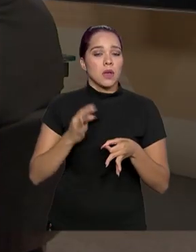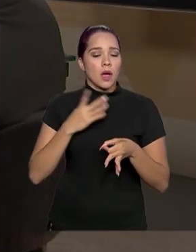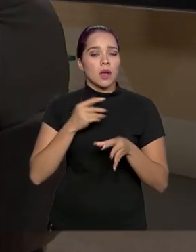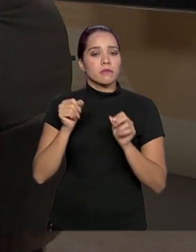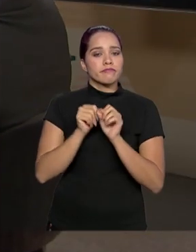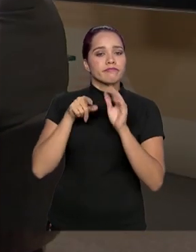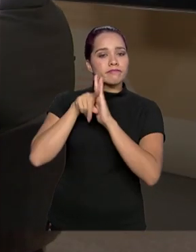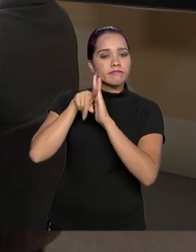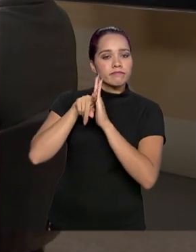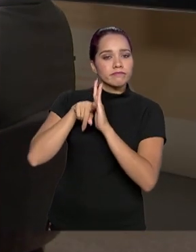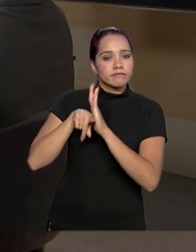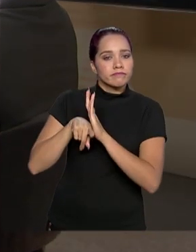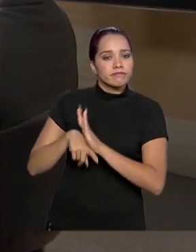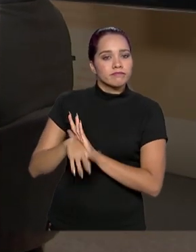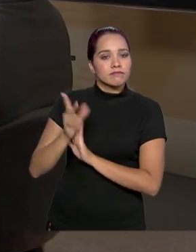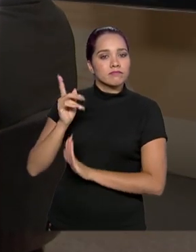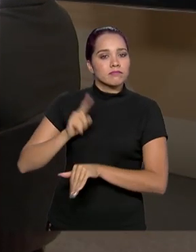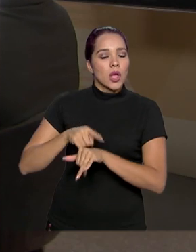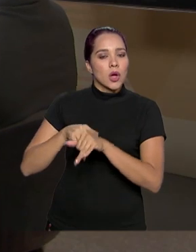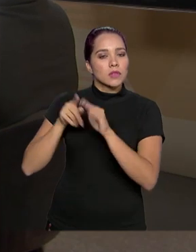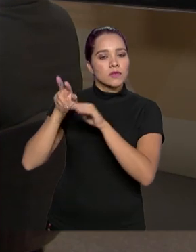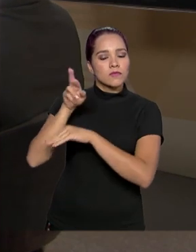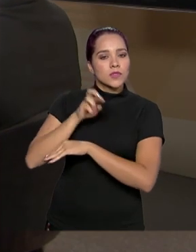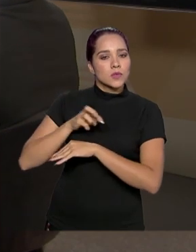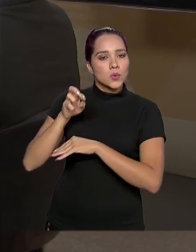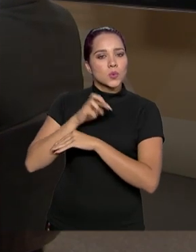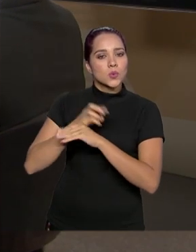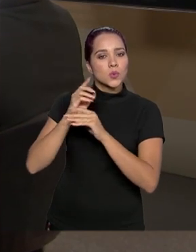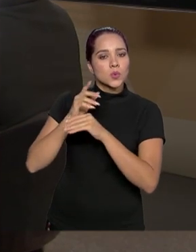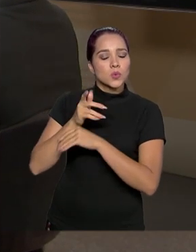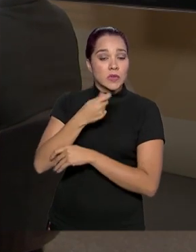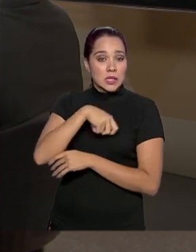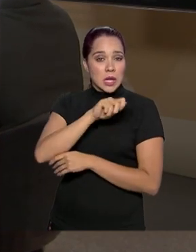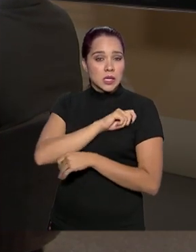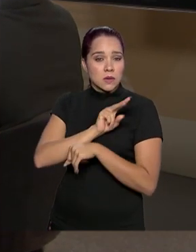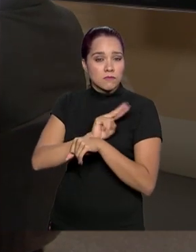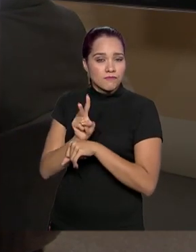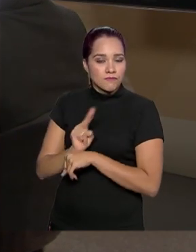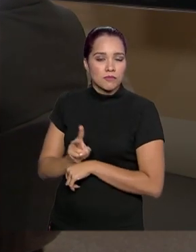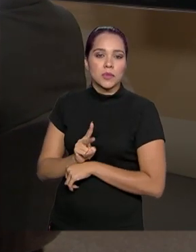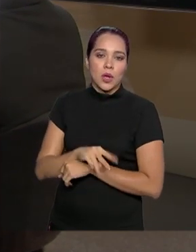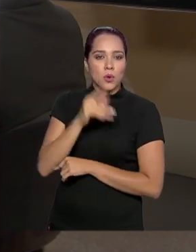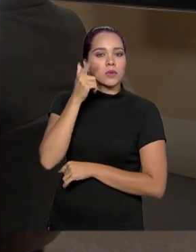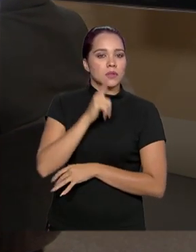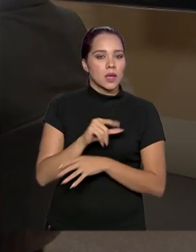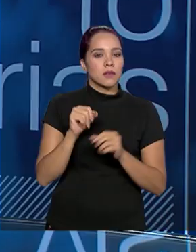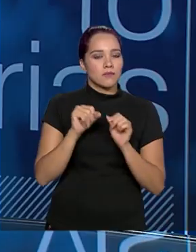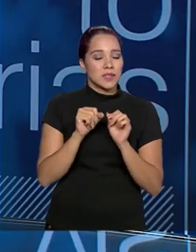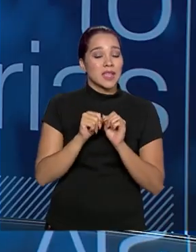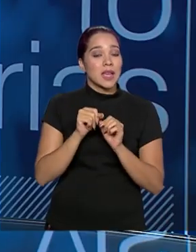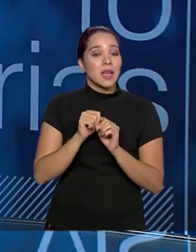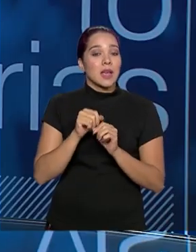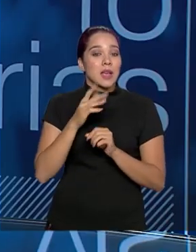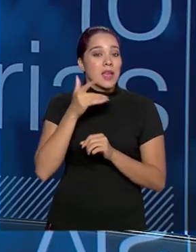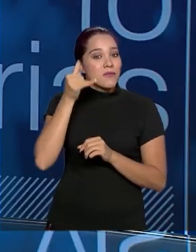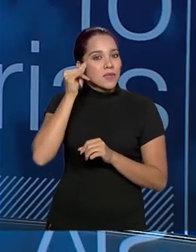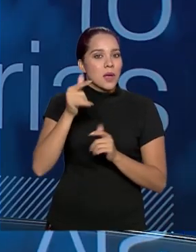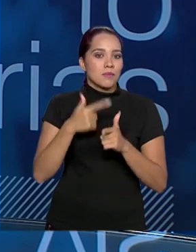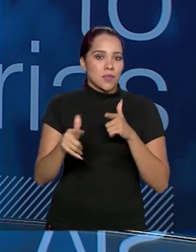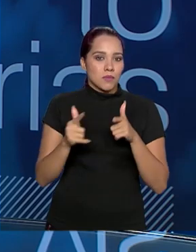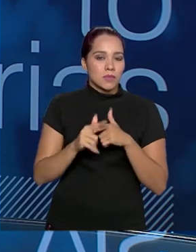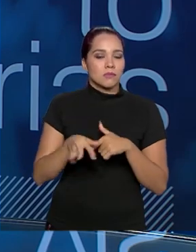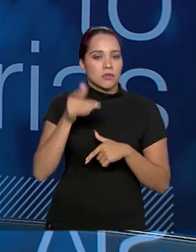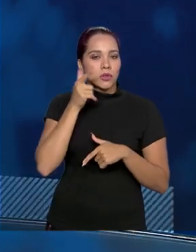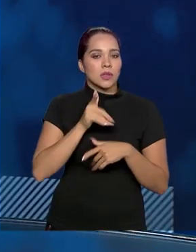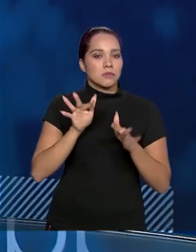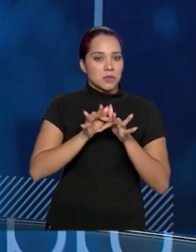averiguação na vistoria, na fiscalização. Então, isso a gente consegue fazer uma grande desburocratização na barreira de entrada,